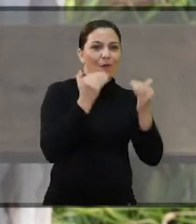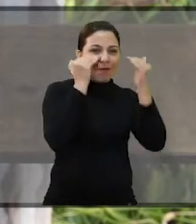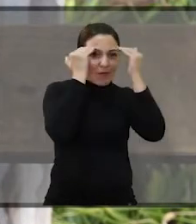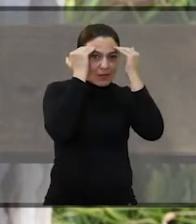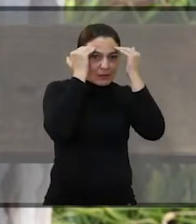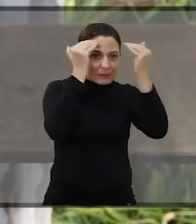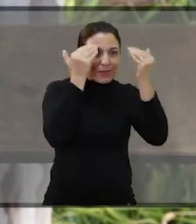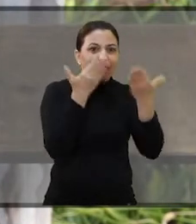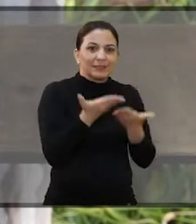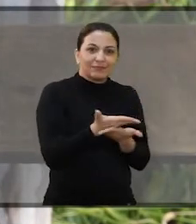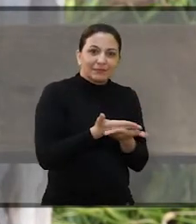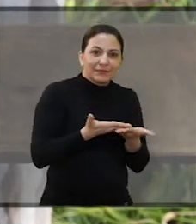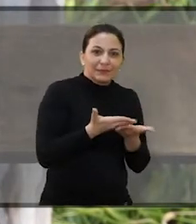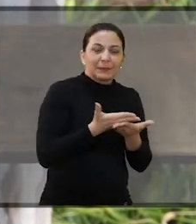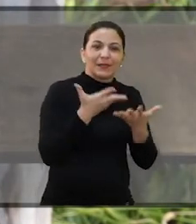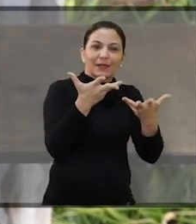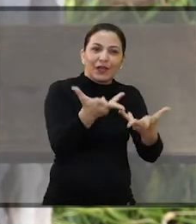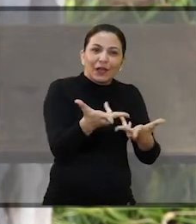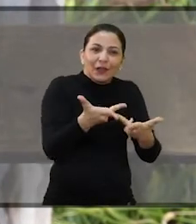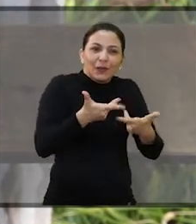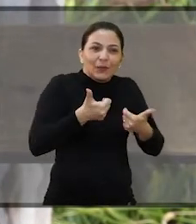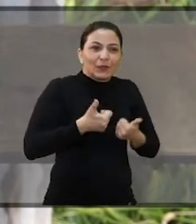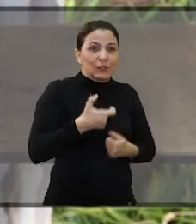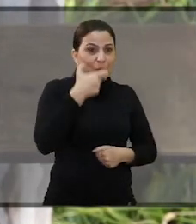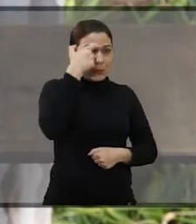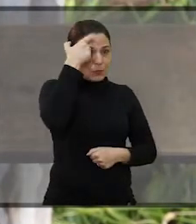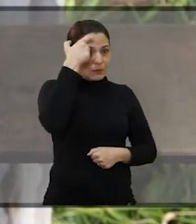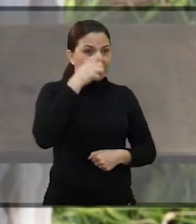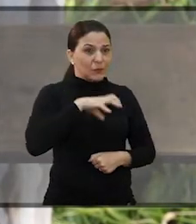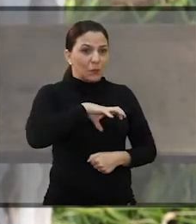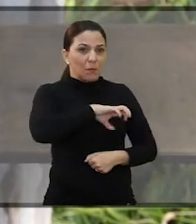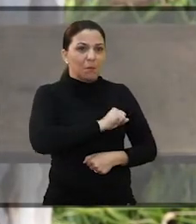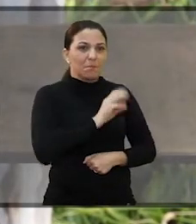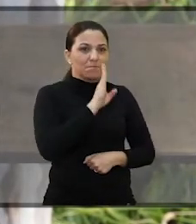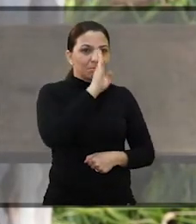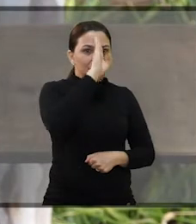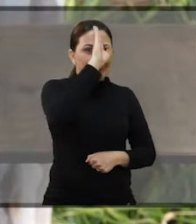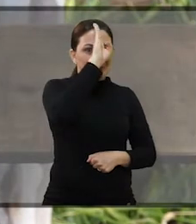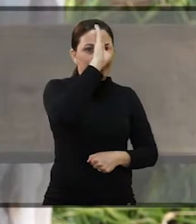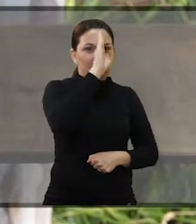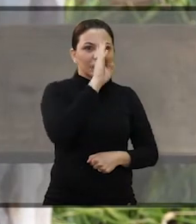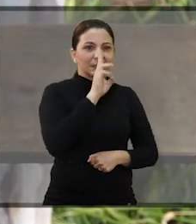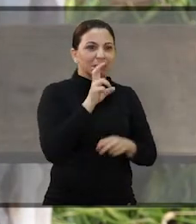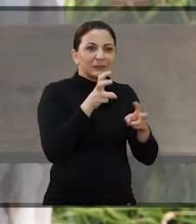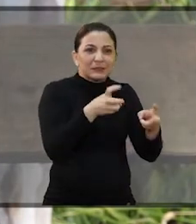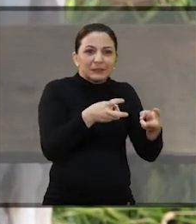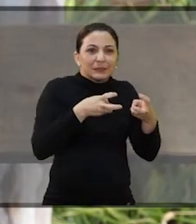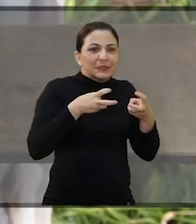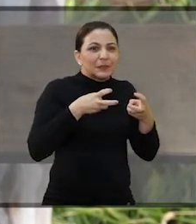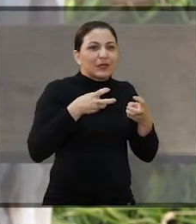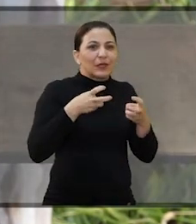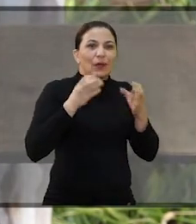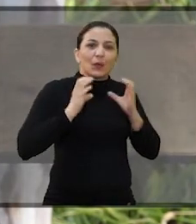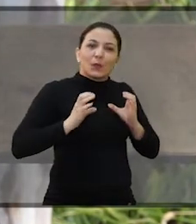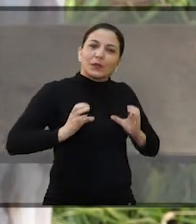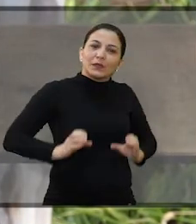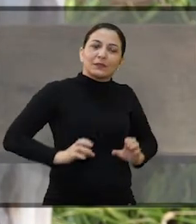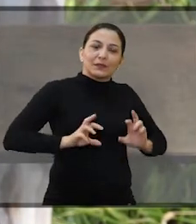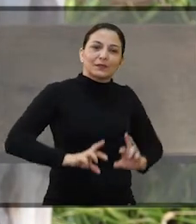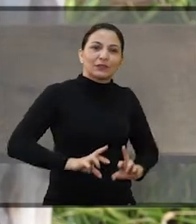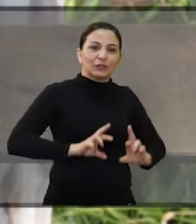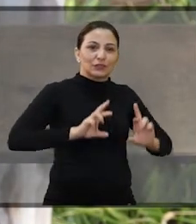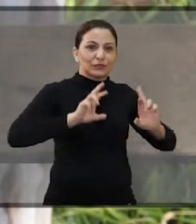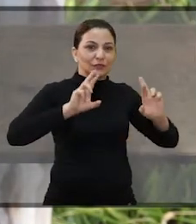o respeito com que elas são recebidas, a consciência que elas acabam tendo, né, de que o amor vale a pena,